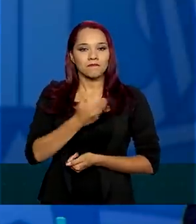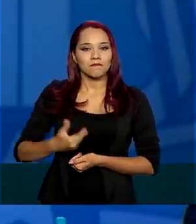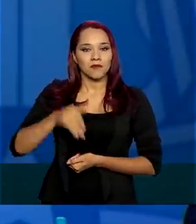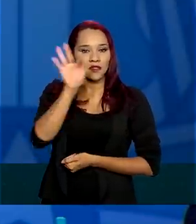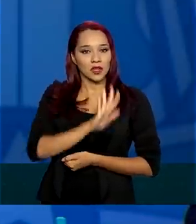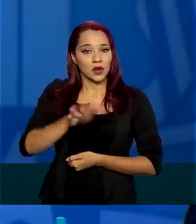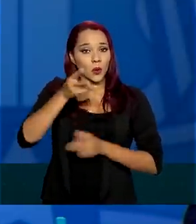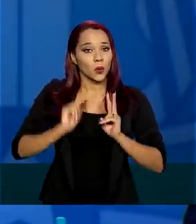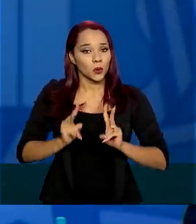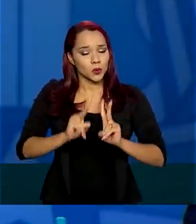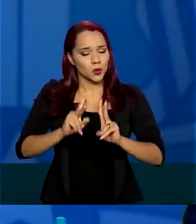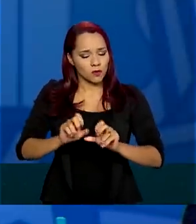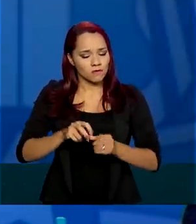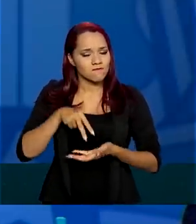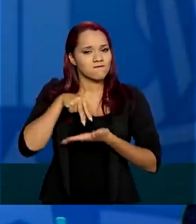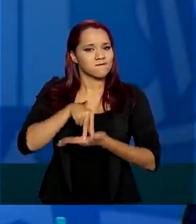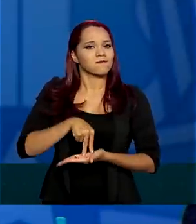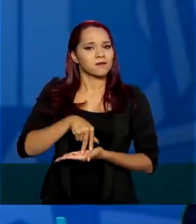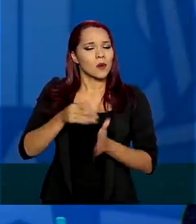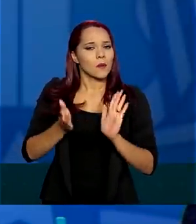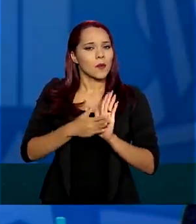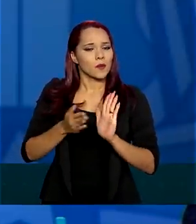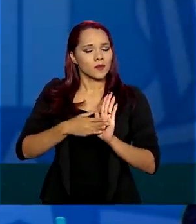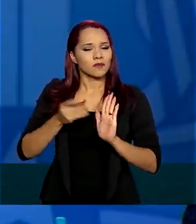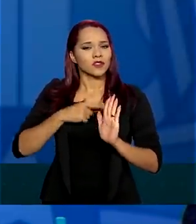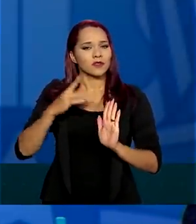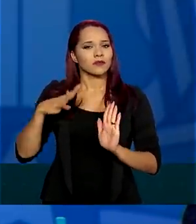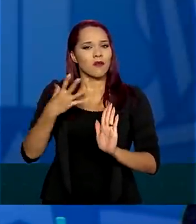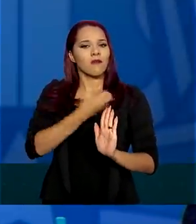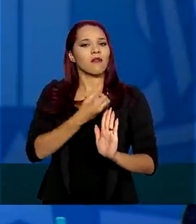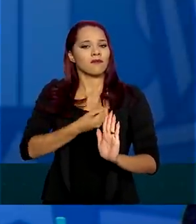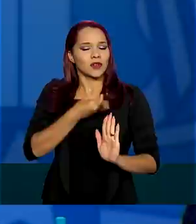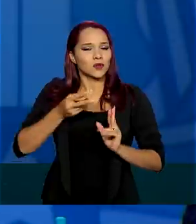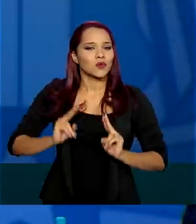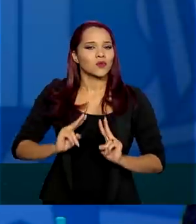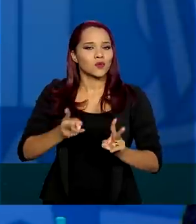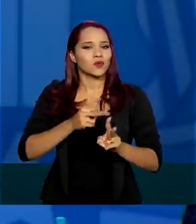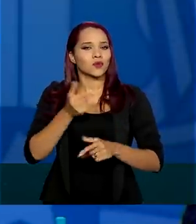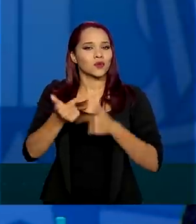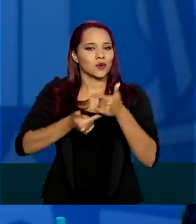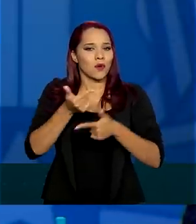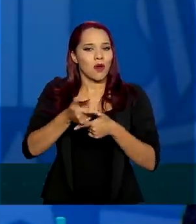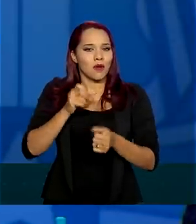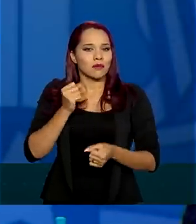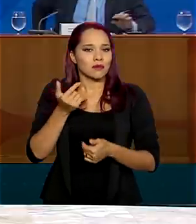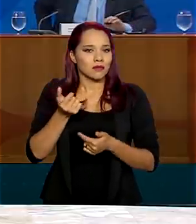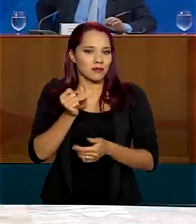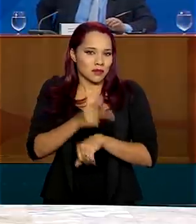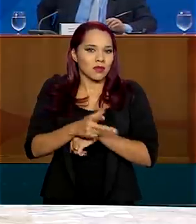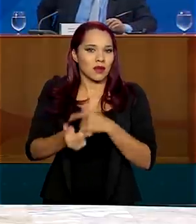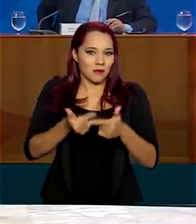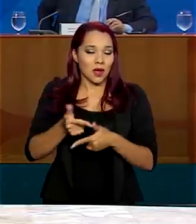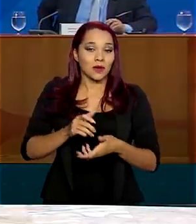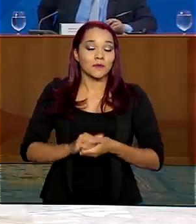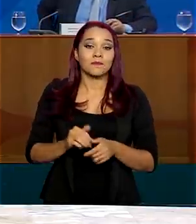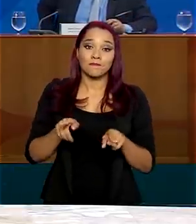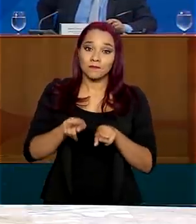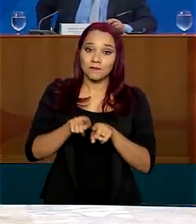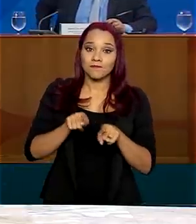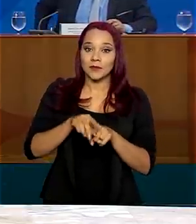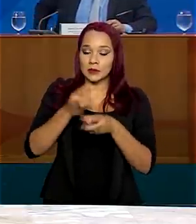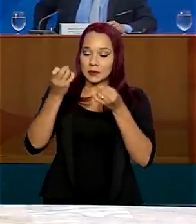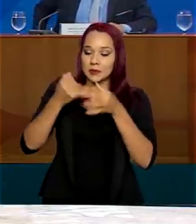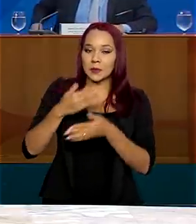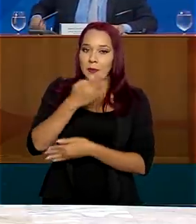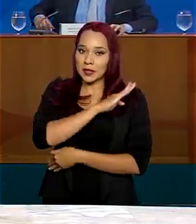firme no propósito de salvar vidas e manter empregos e atender na determinação do presidente. Foi criado um grupo de trabalho